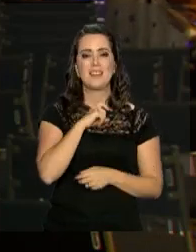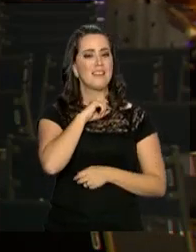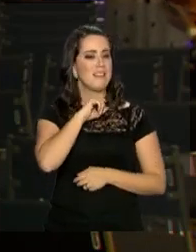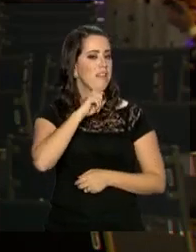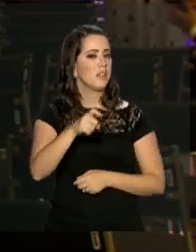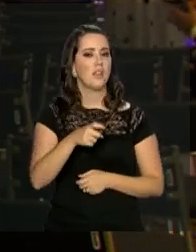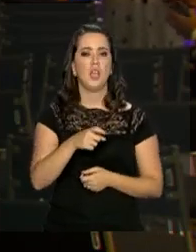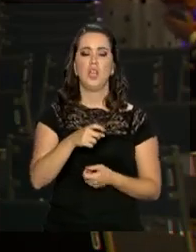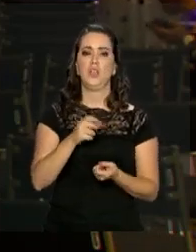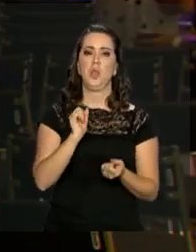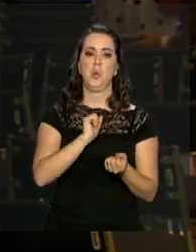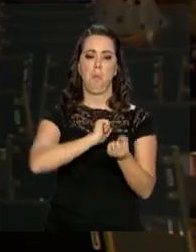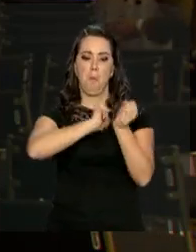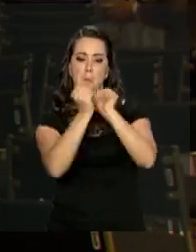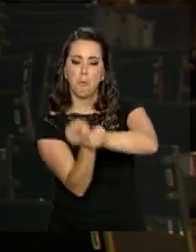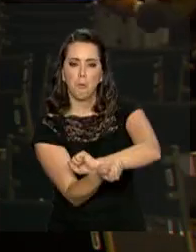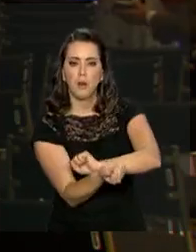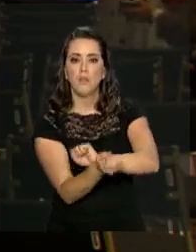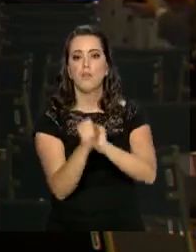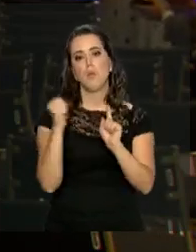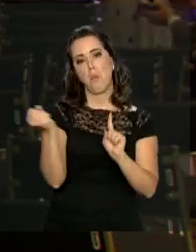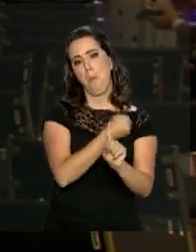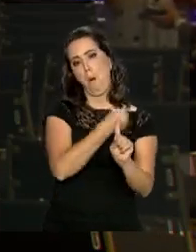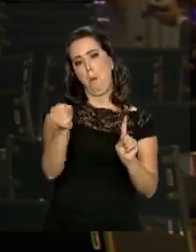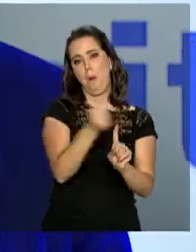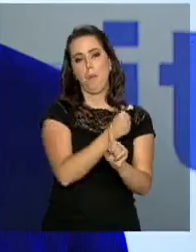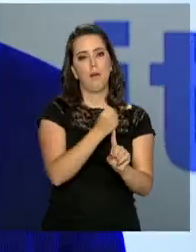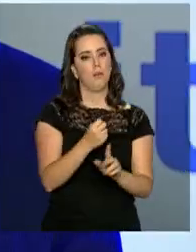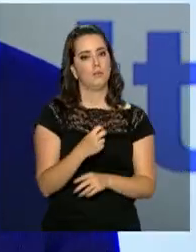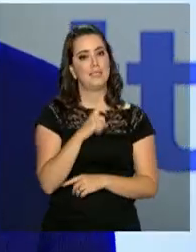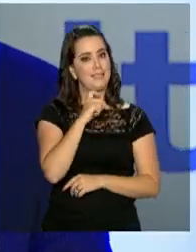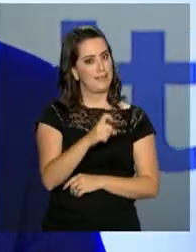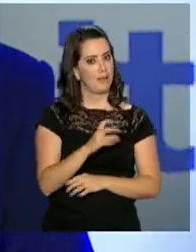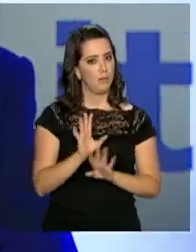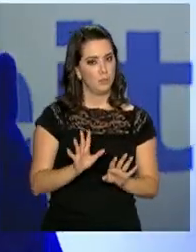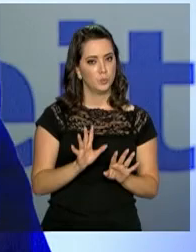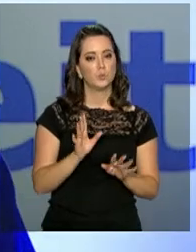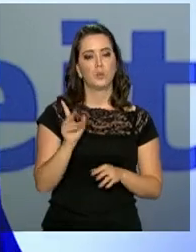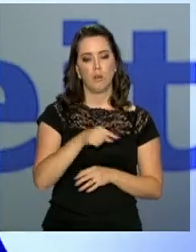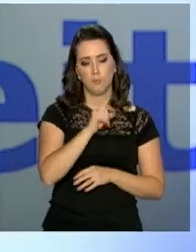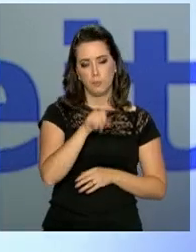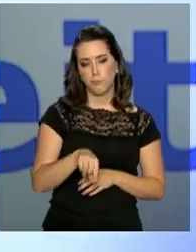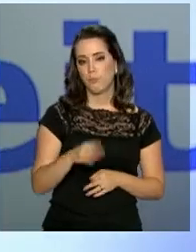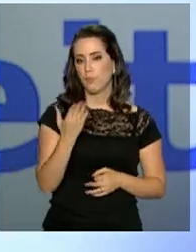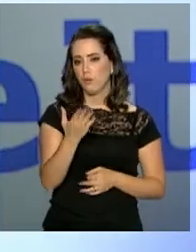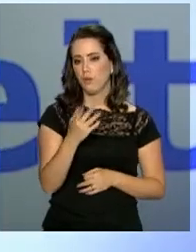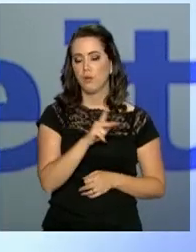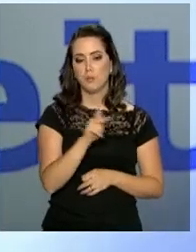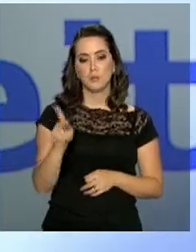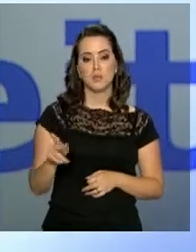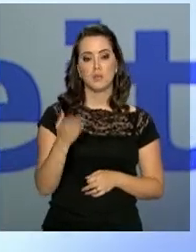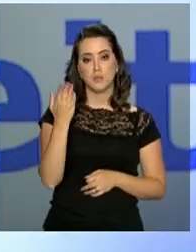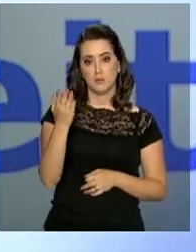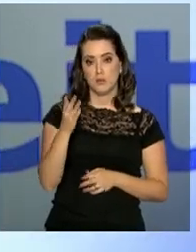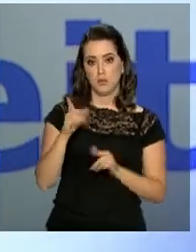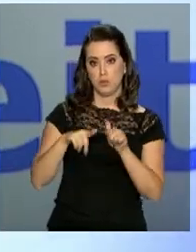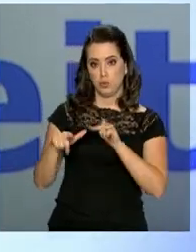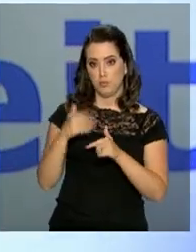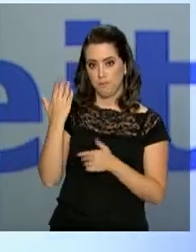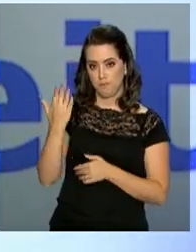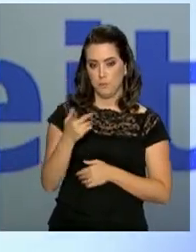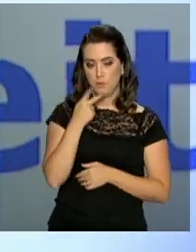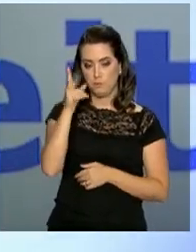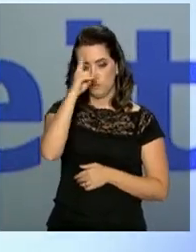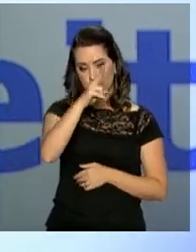pode ser submetido à escravidão ou à tortura. O presidente da República em exercício, Rodrigo Maia, lembrou os